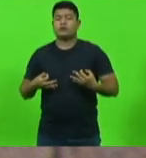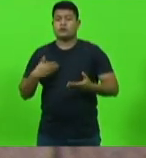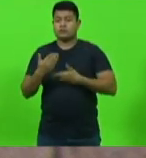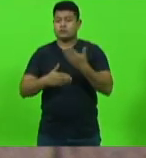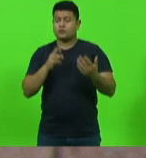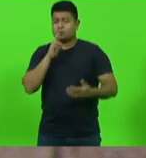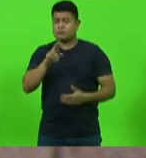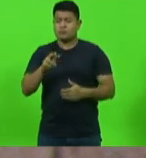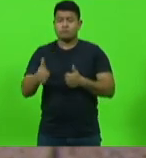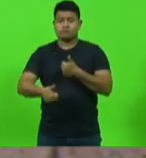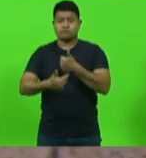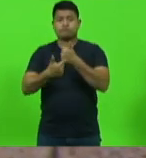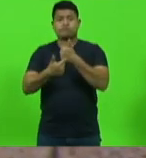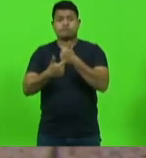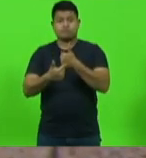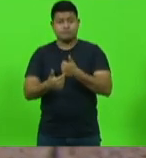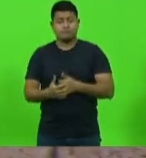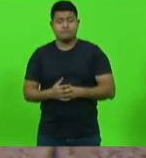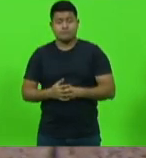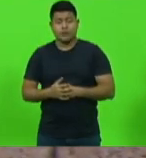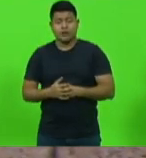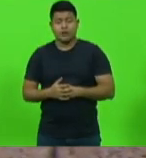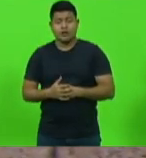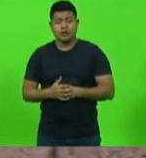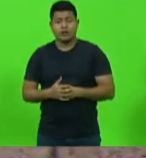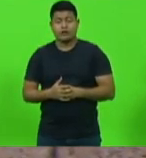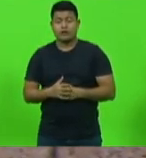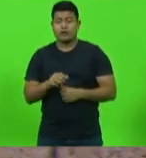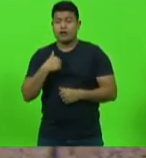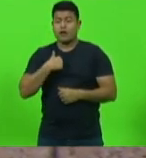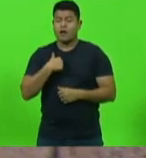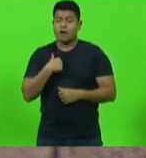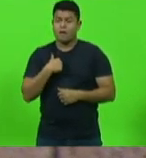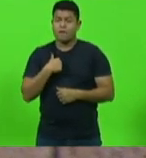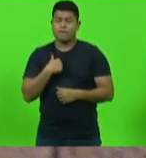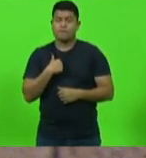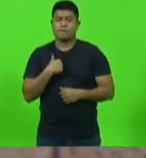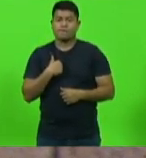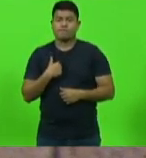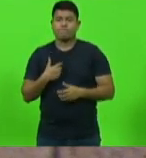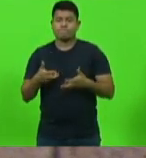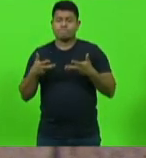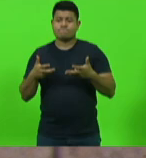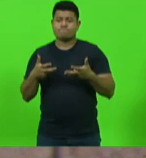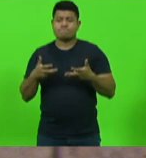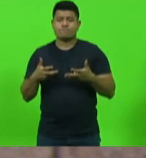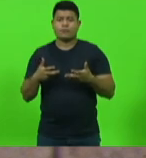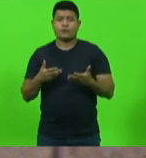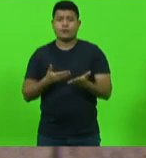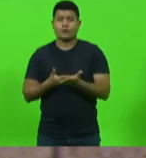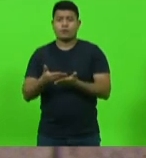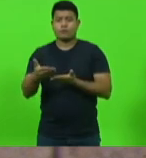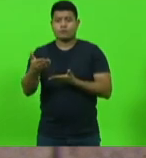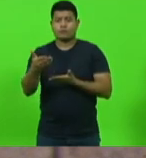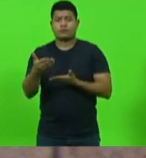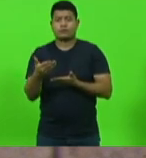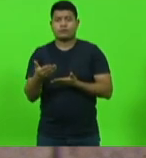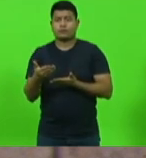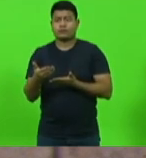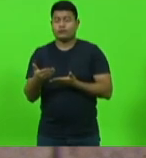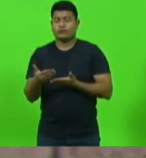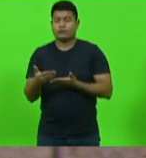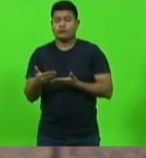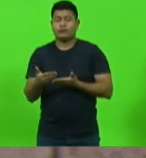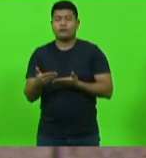Eu gostaria, inicialmente, senhor presidente, de abrir aqui um recorte para apresentar o